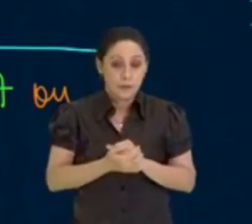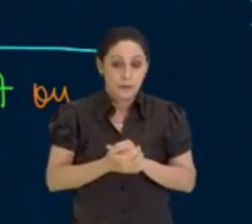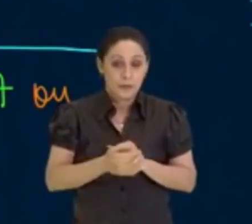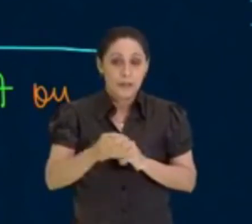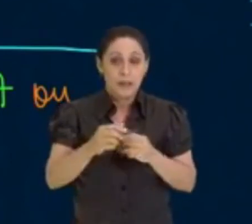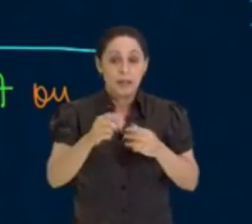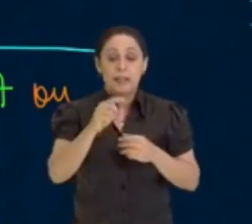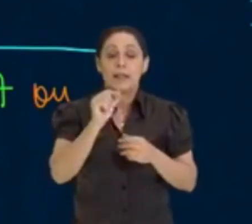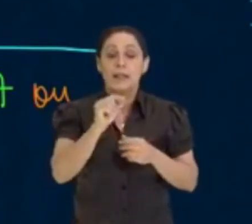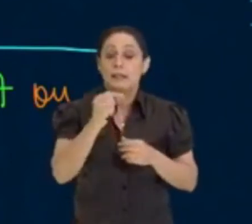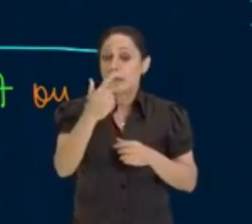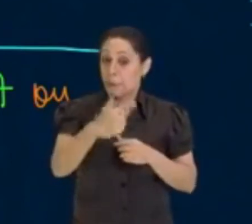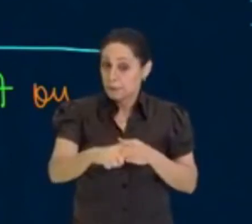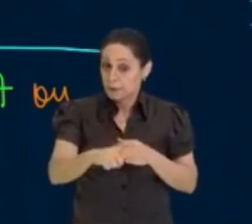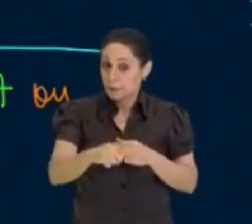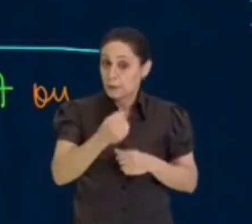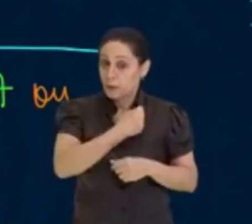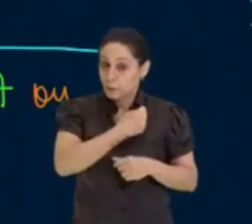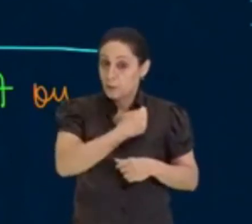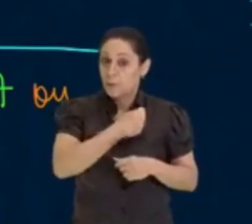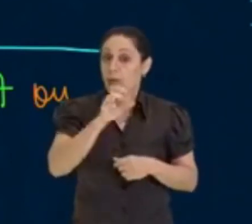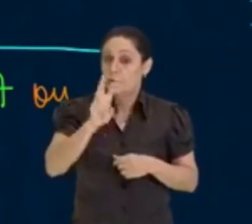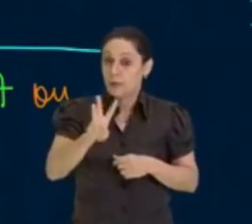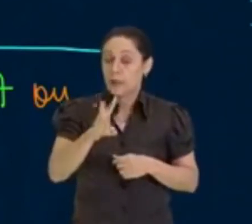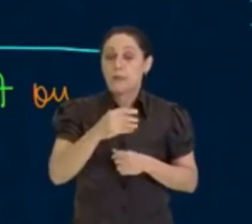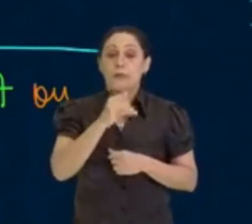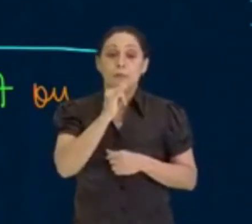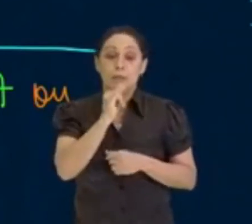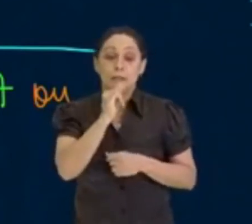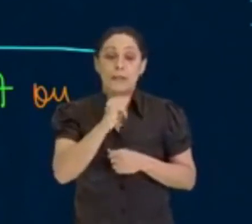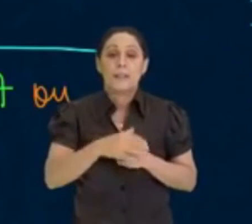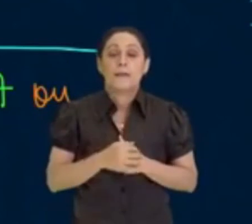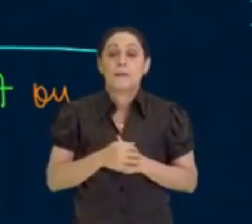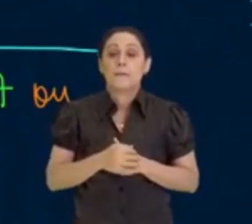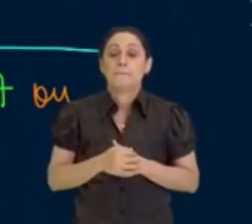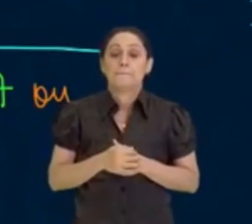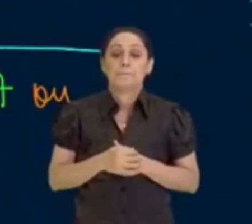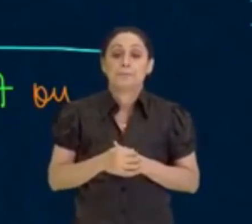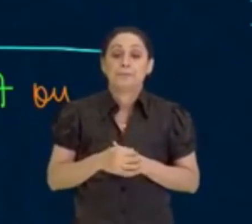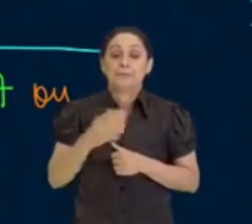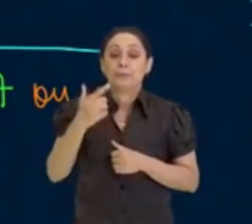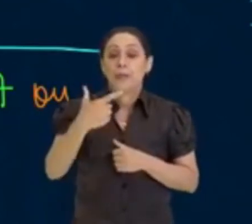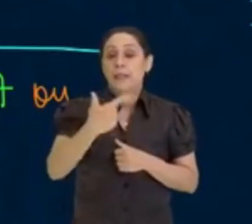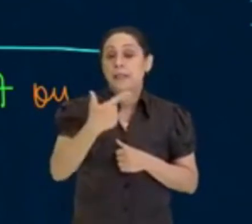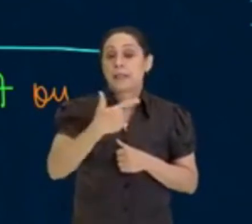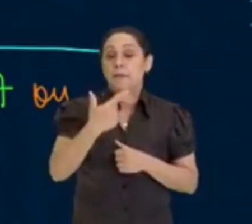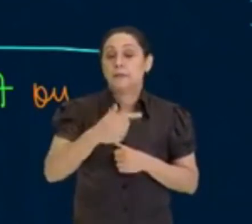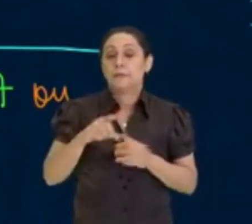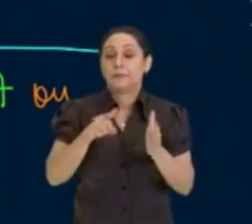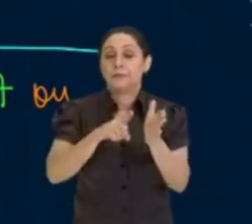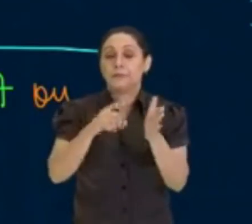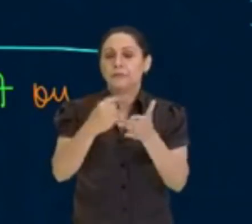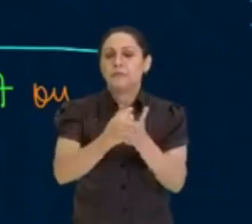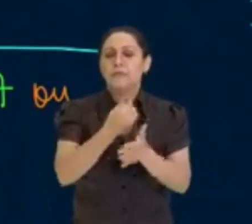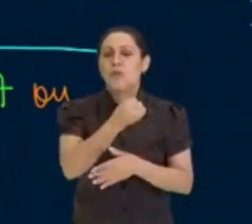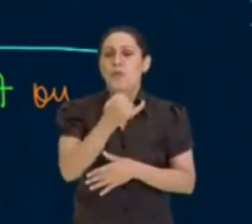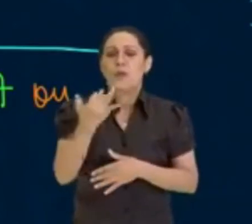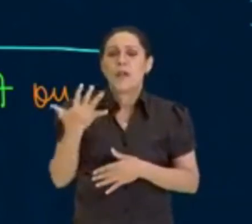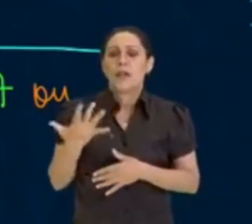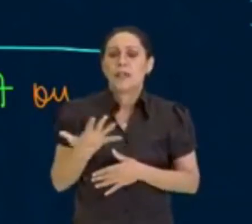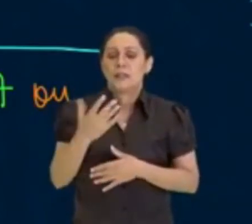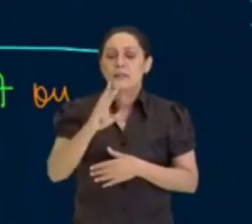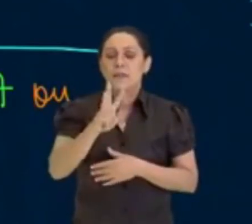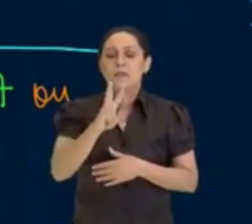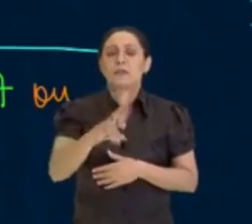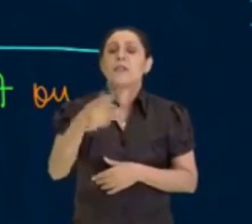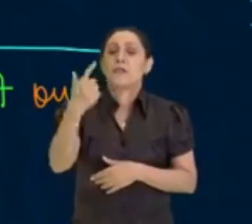repetindo aqui é o número 3. Então, coloca aqui, 3. A outra pergunta é, quantas vezes esse 3 está